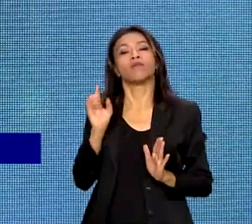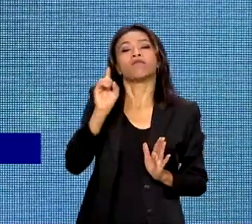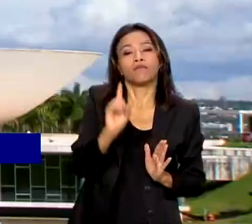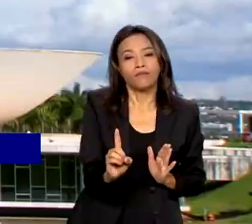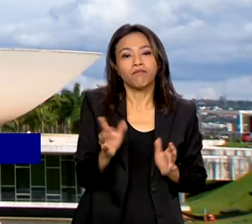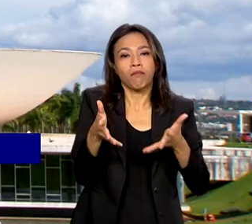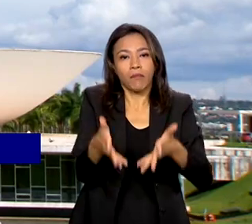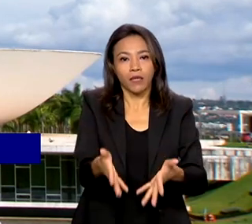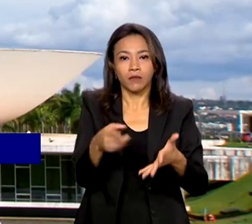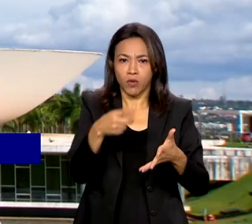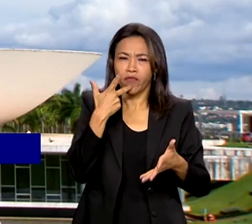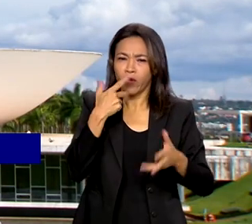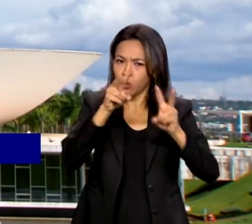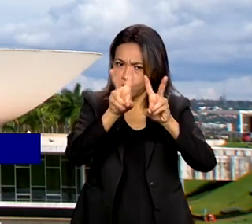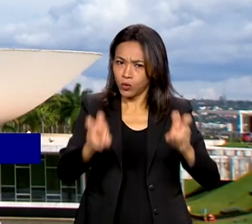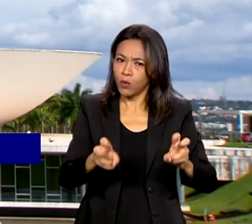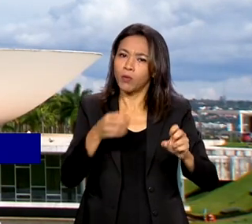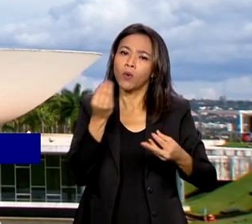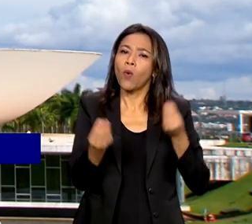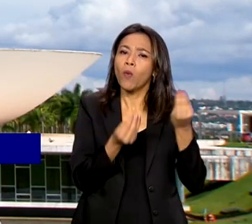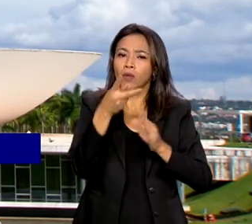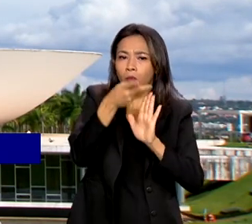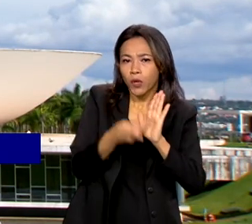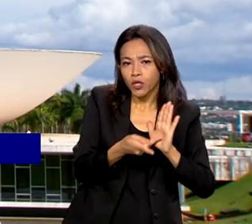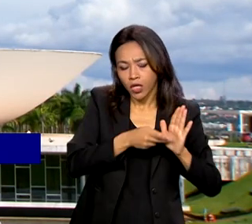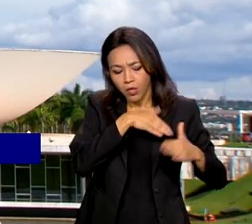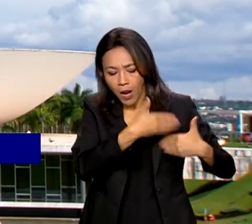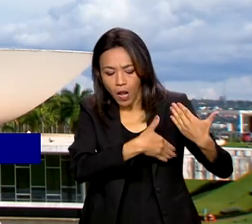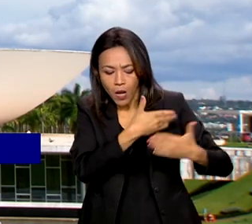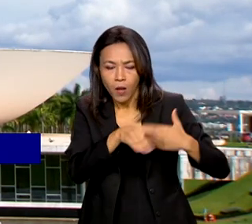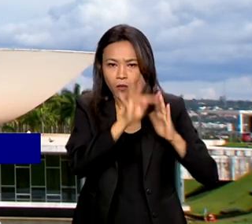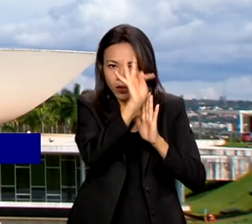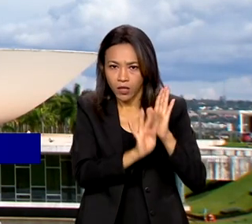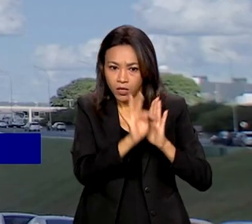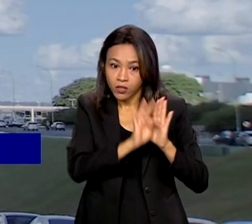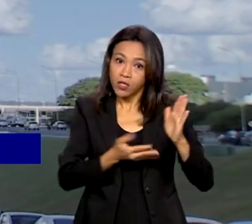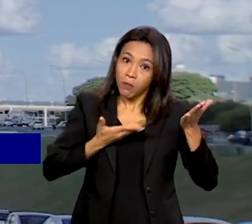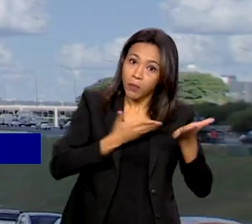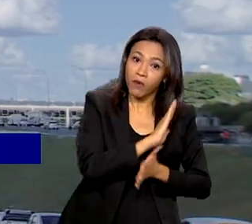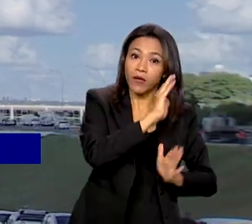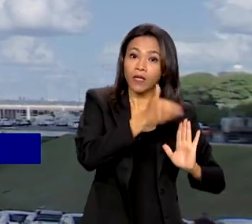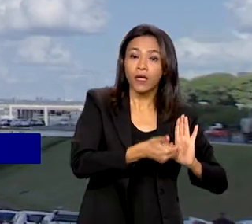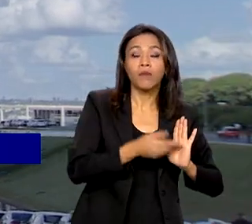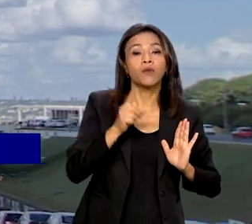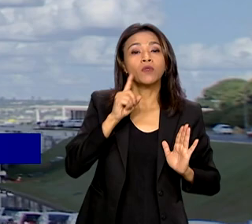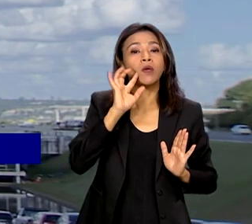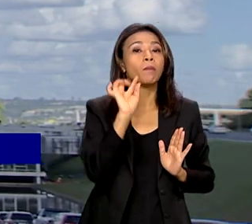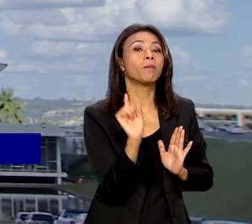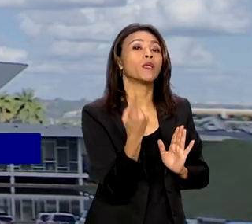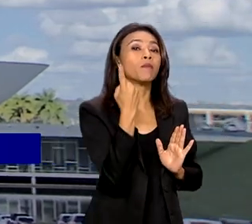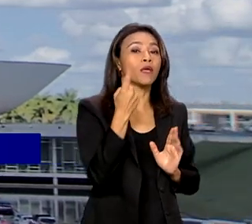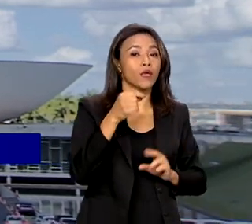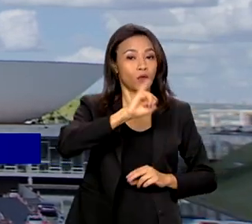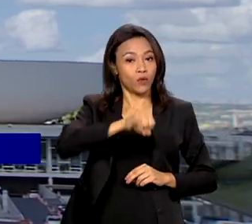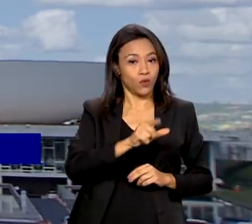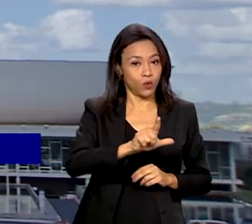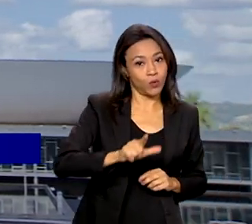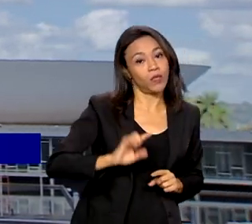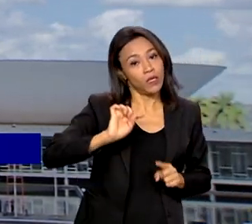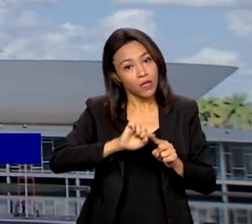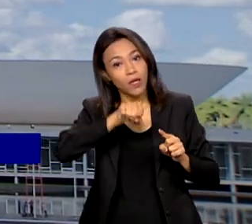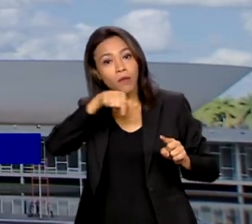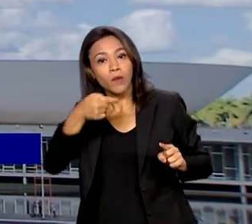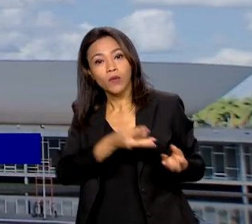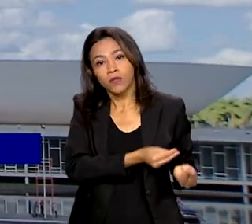do projeto. Segundo Lira, a expectativa é que o texto seja aprovado na Câmara no dia 1º de julho e, em seguida,